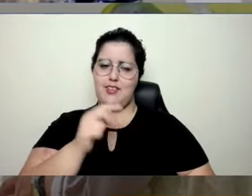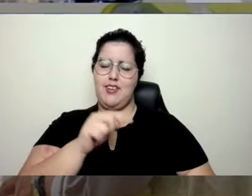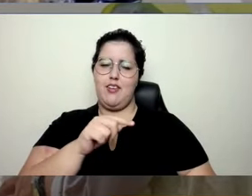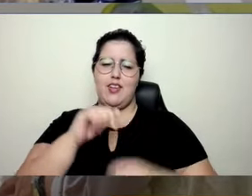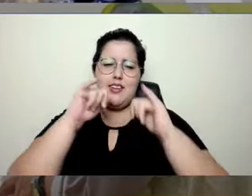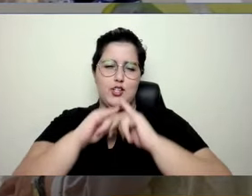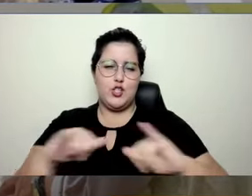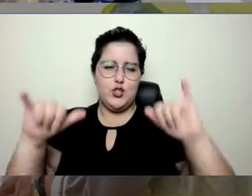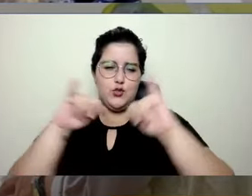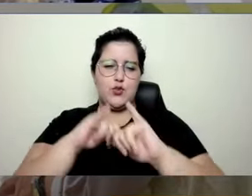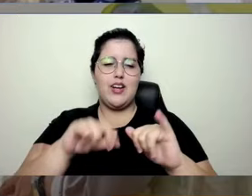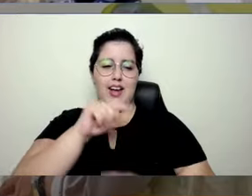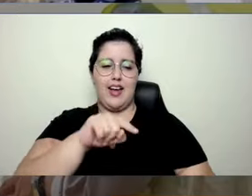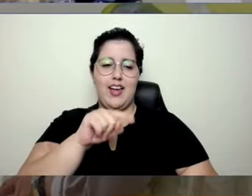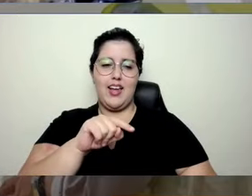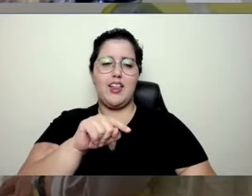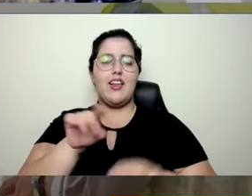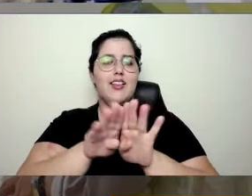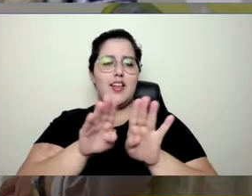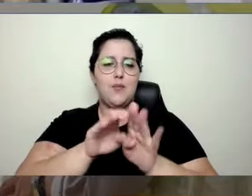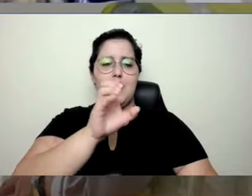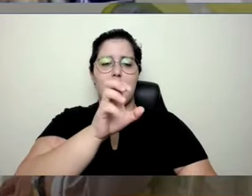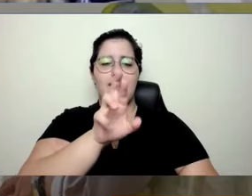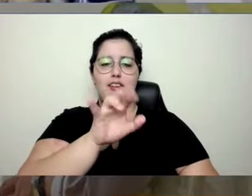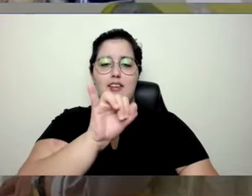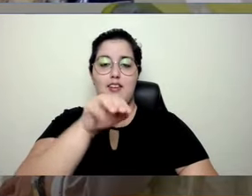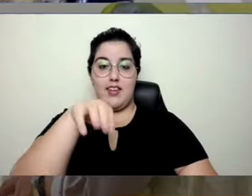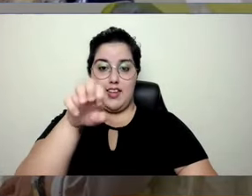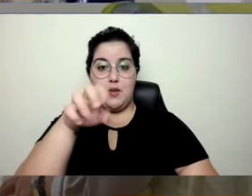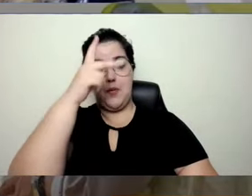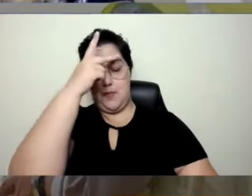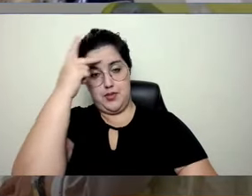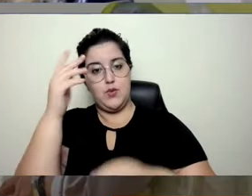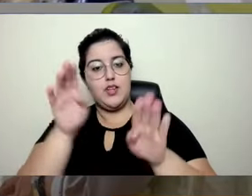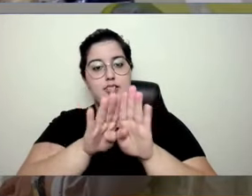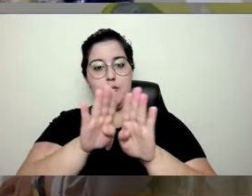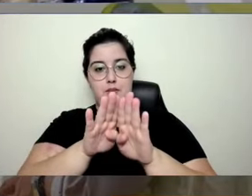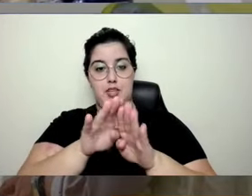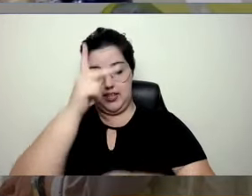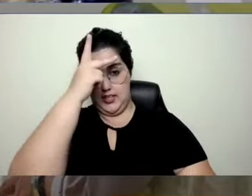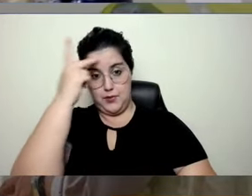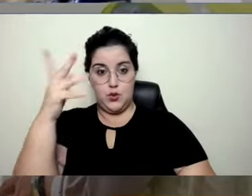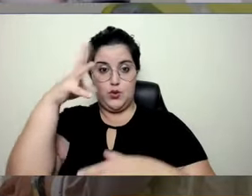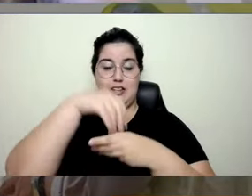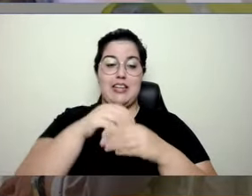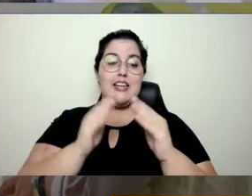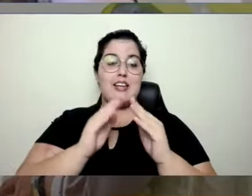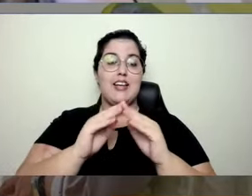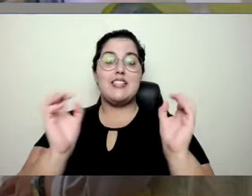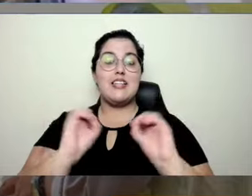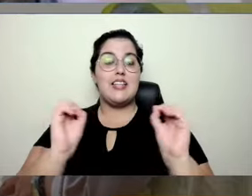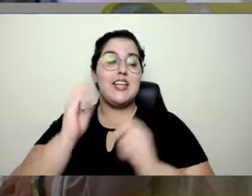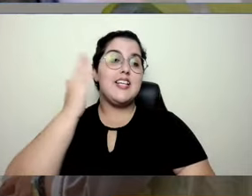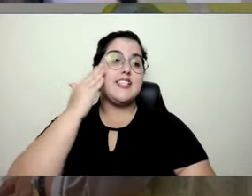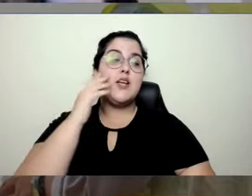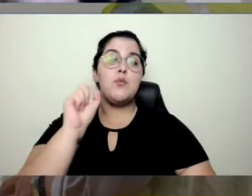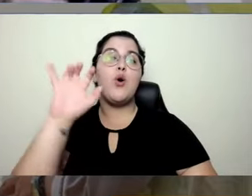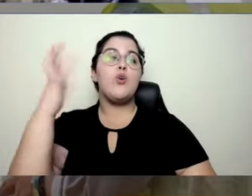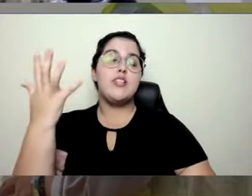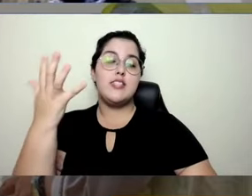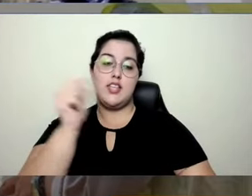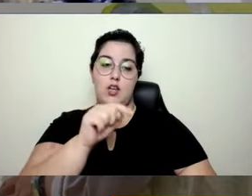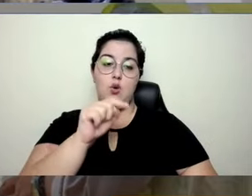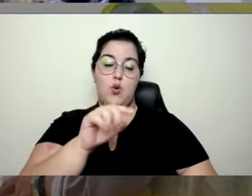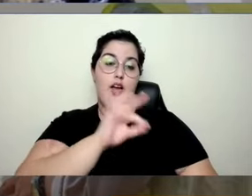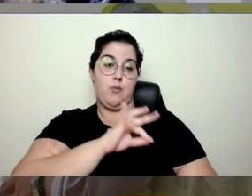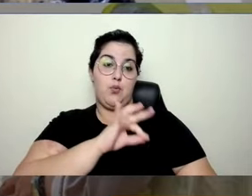Alexa desvendar crimes, né? A pessoa é assassinada dentro de casa, ninguém sabe, ninguém viu e a polícia conseguiu